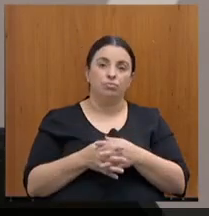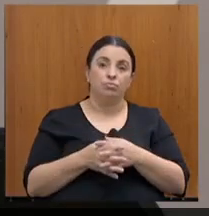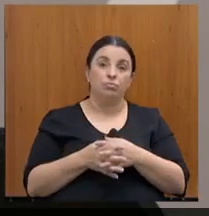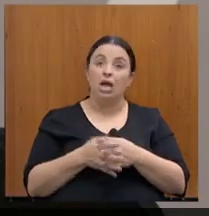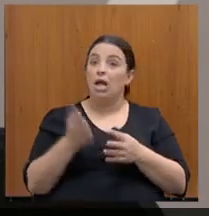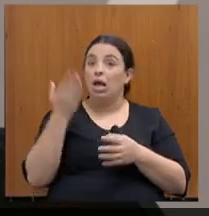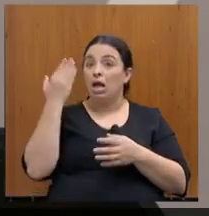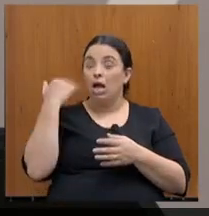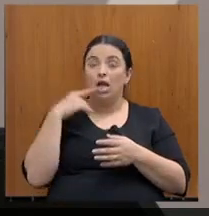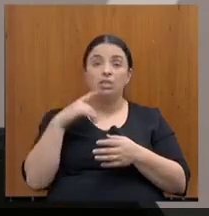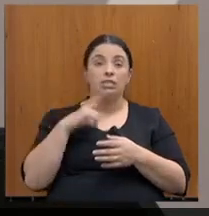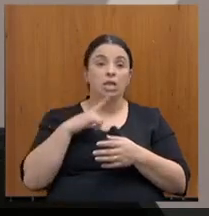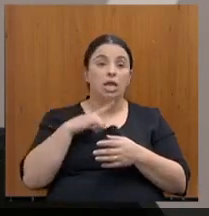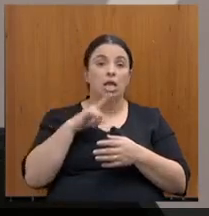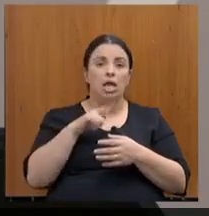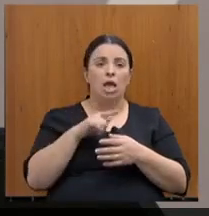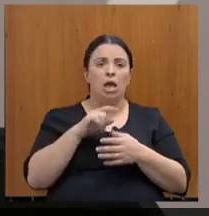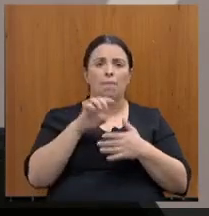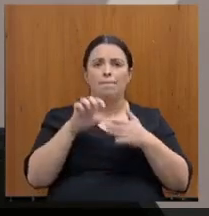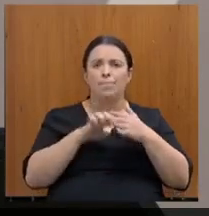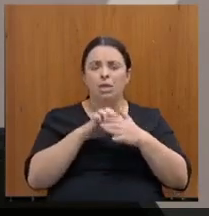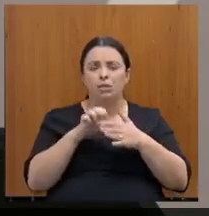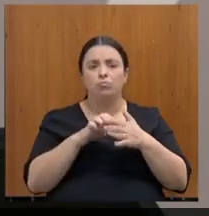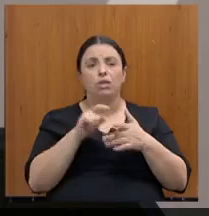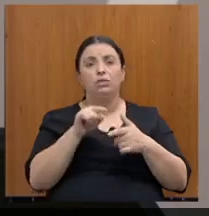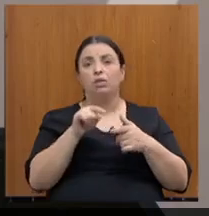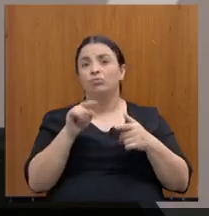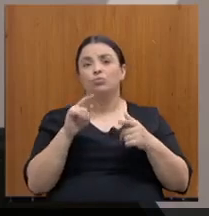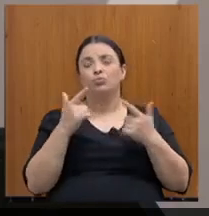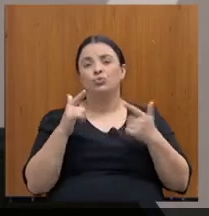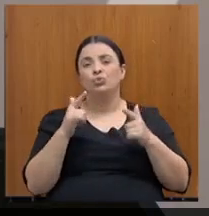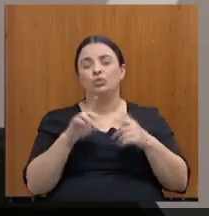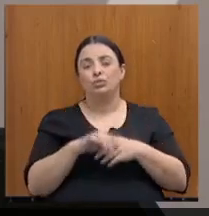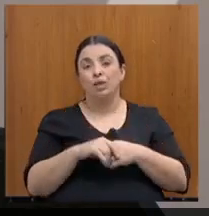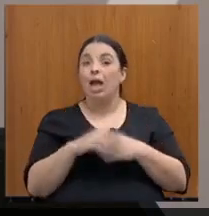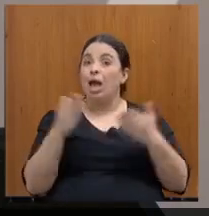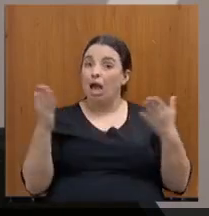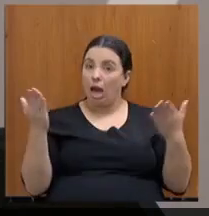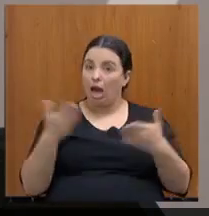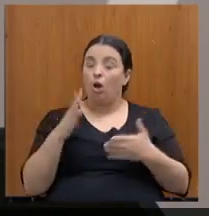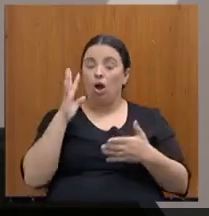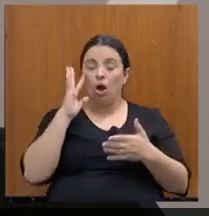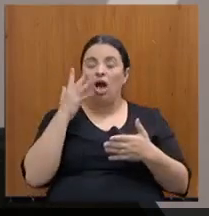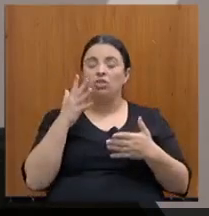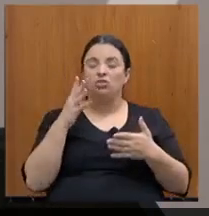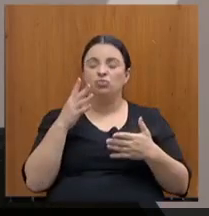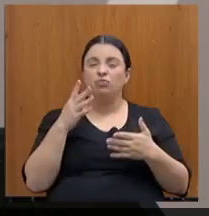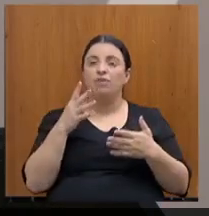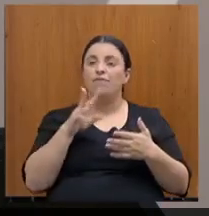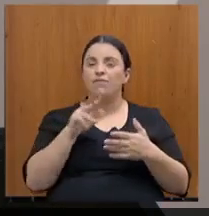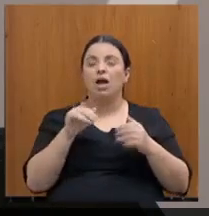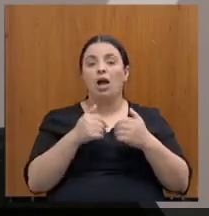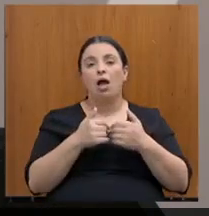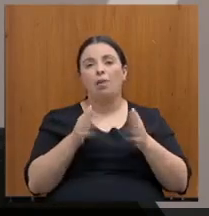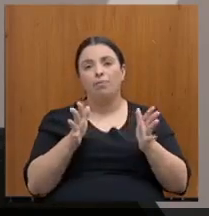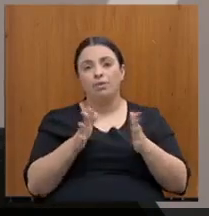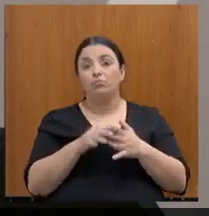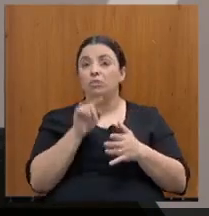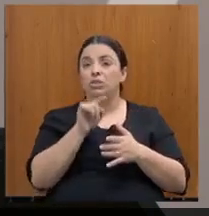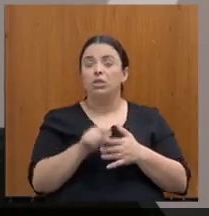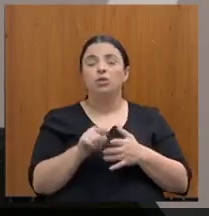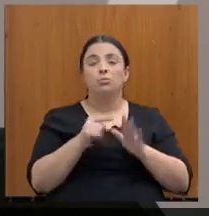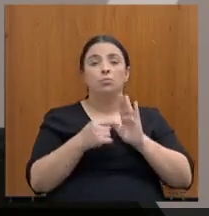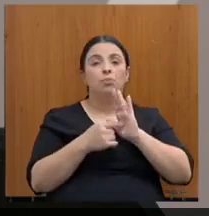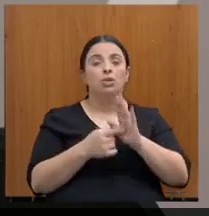com a nova realidade. Então, isso está fazendo uma diferença muito grande na vida e na economia da nossa região. E eu